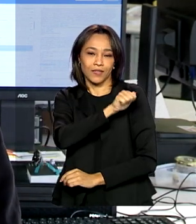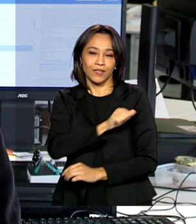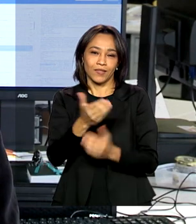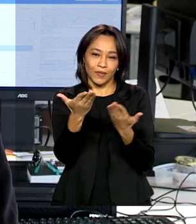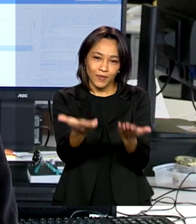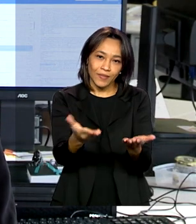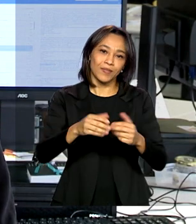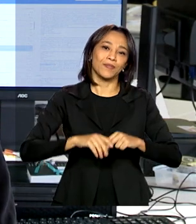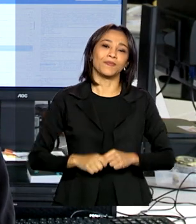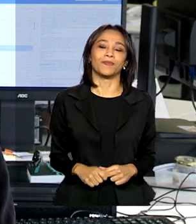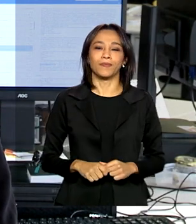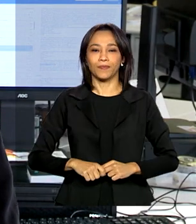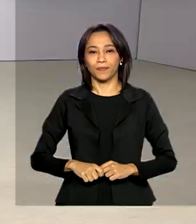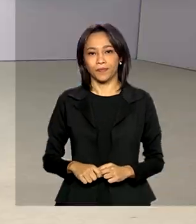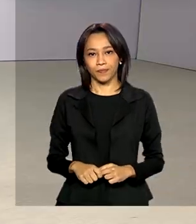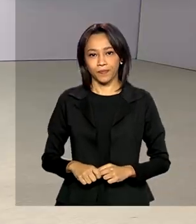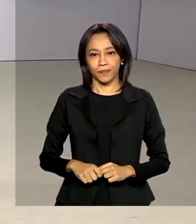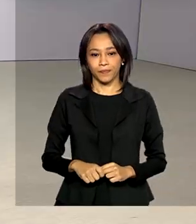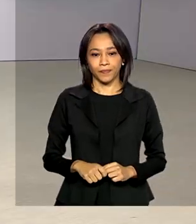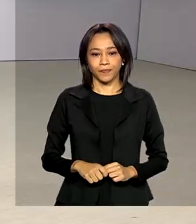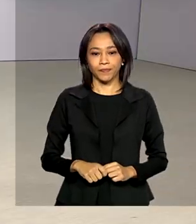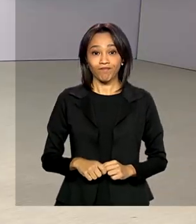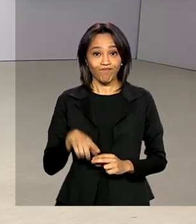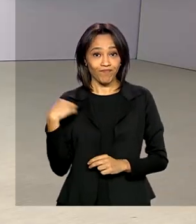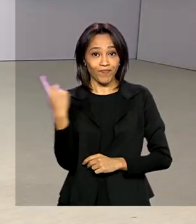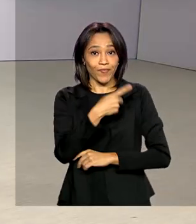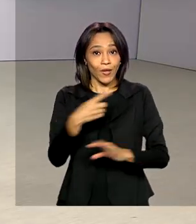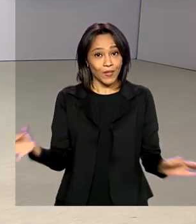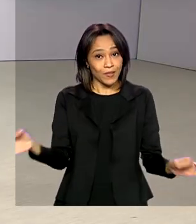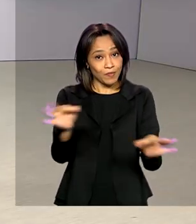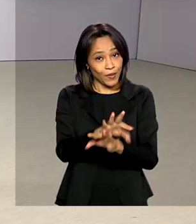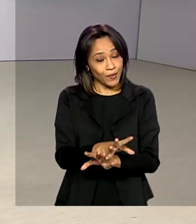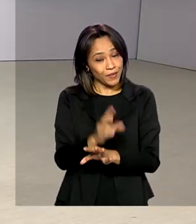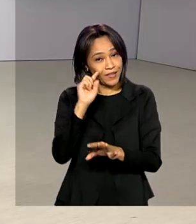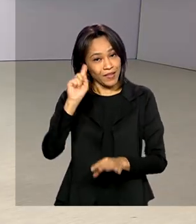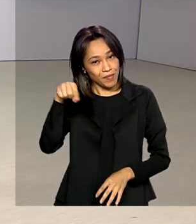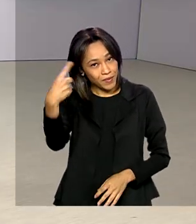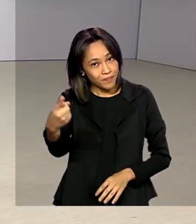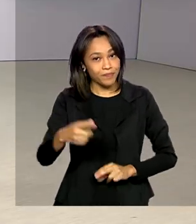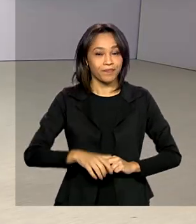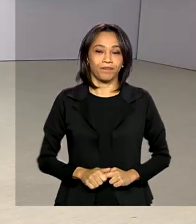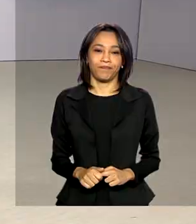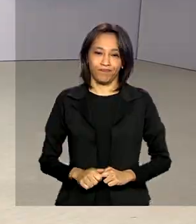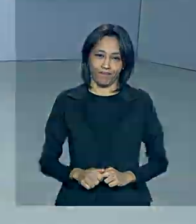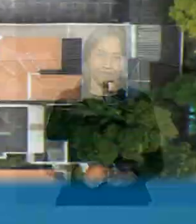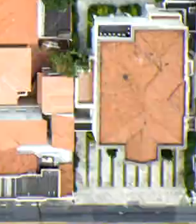Santos para o Governo Agora. A gente fica por aqui. Até a próxima edição.